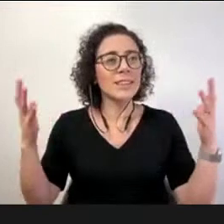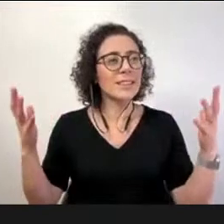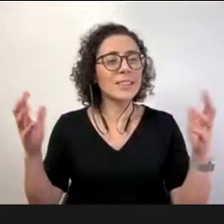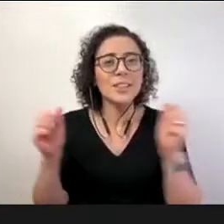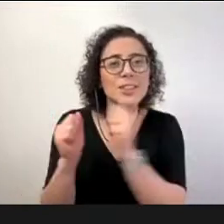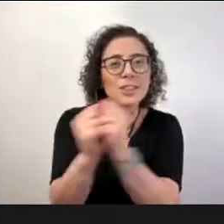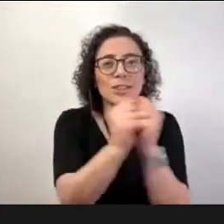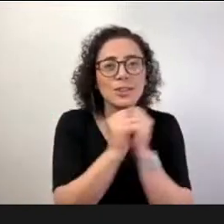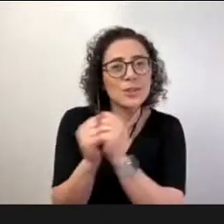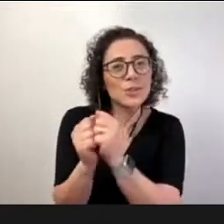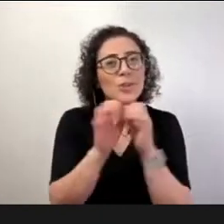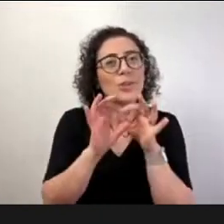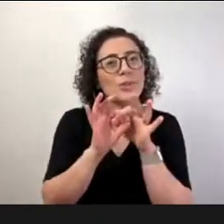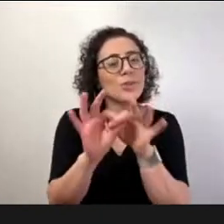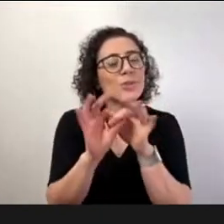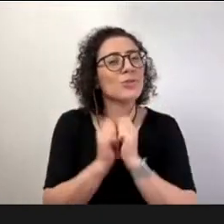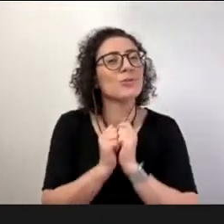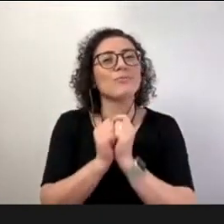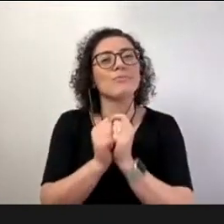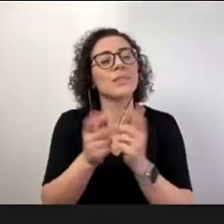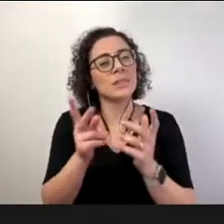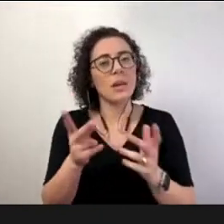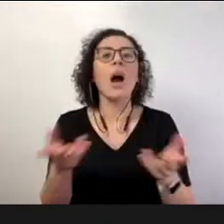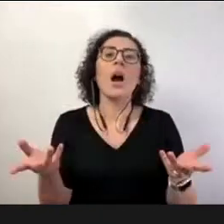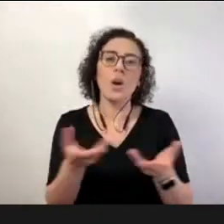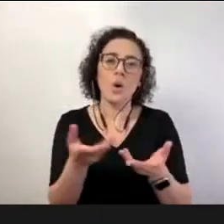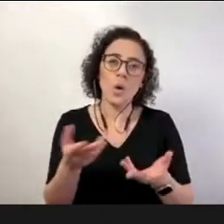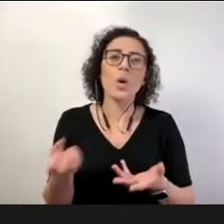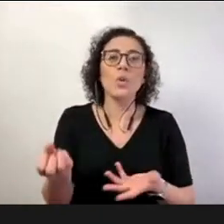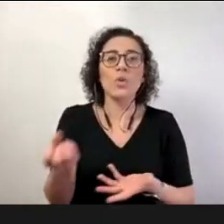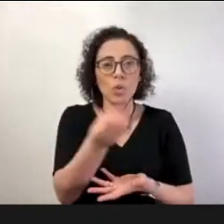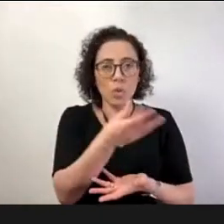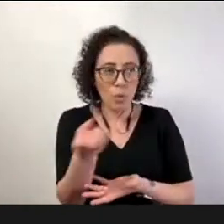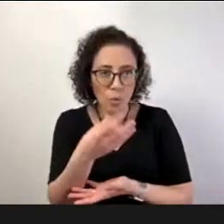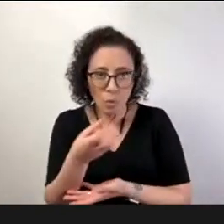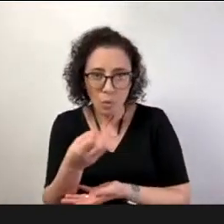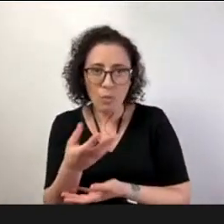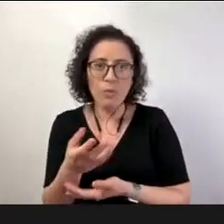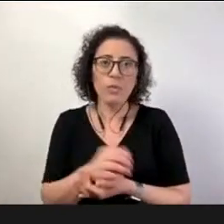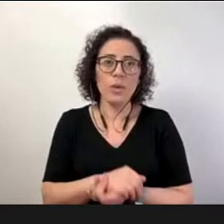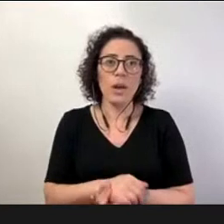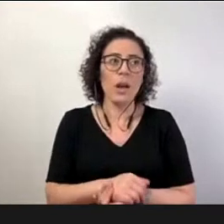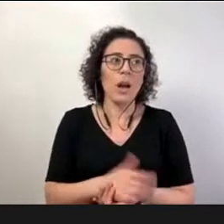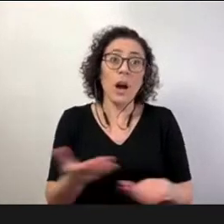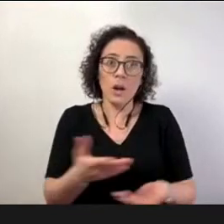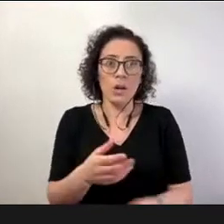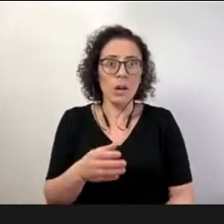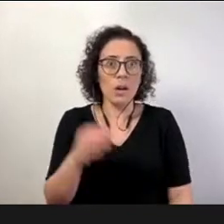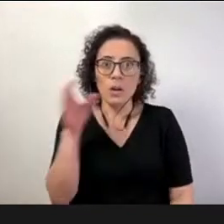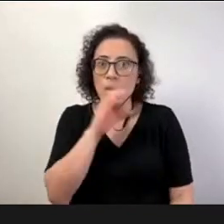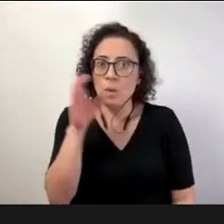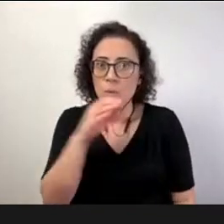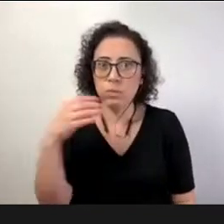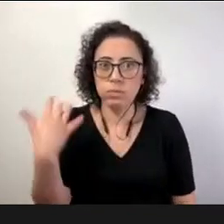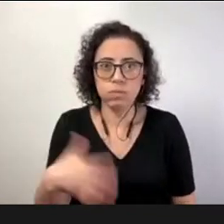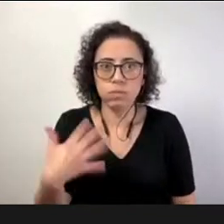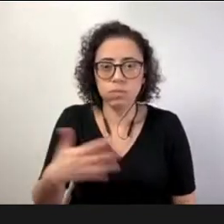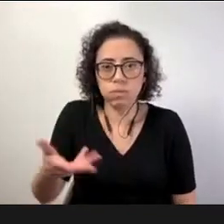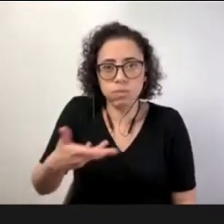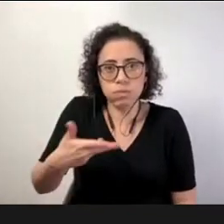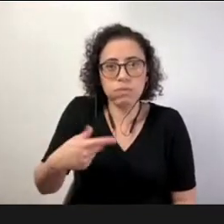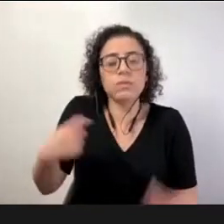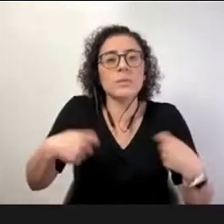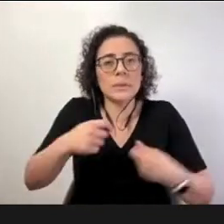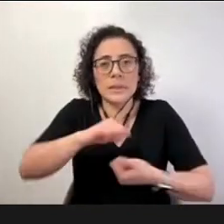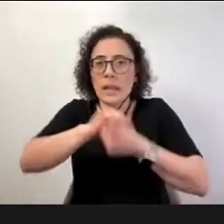humana agora num novo cenário né com demandas ainda mais emergencial mais acima de tudo que a gente consiga